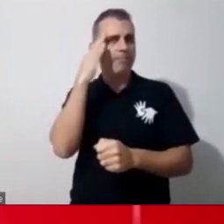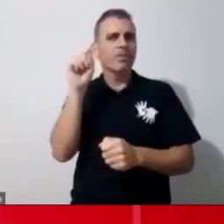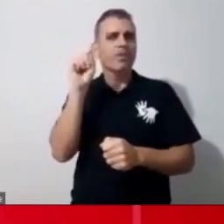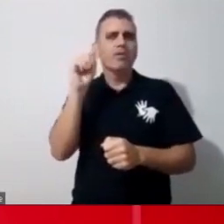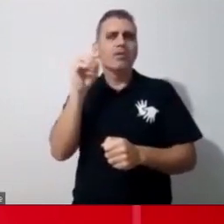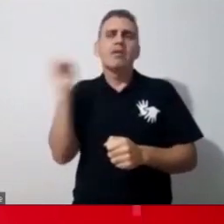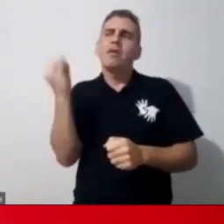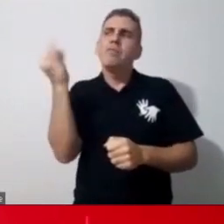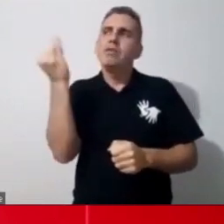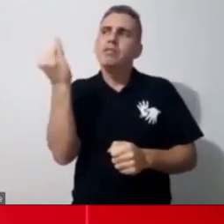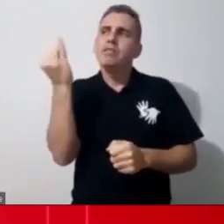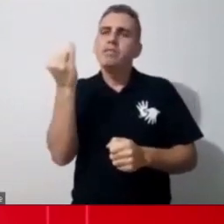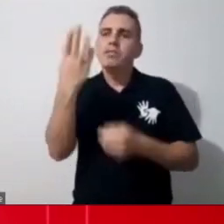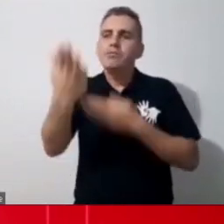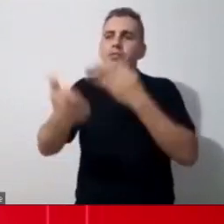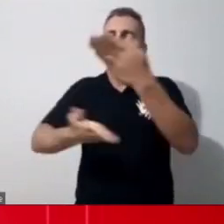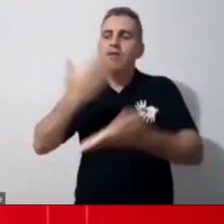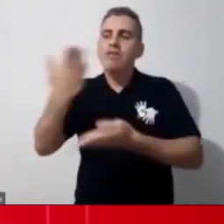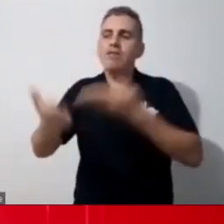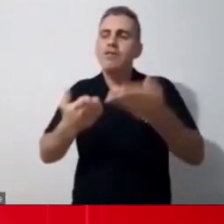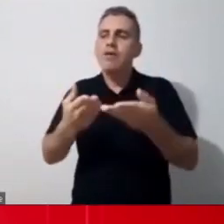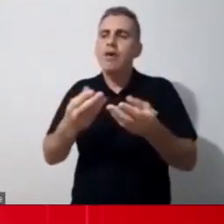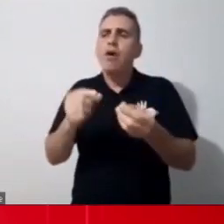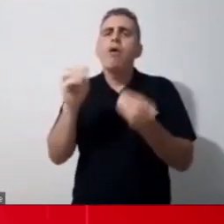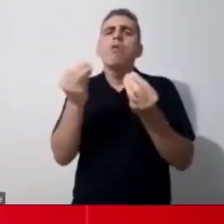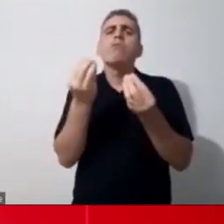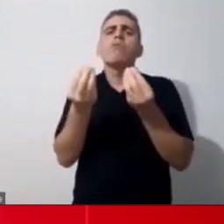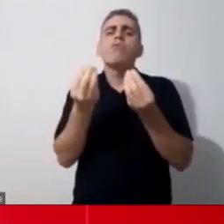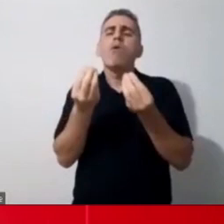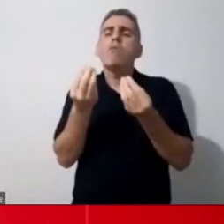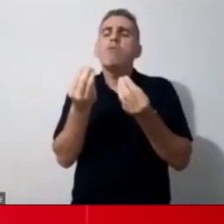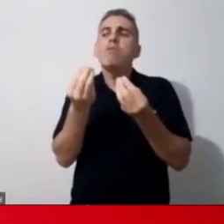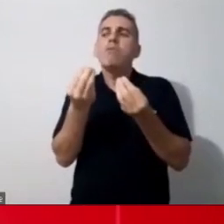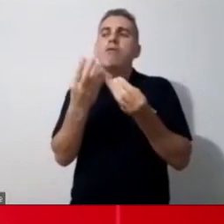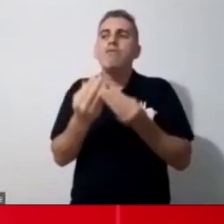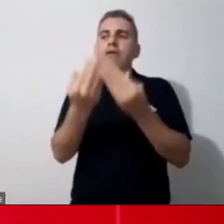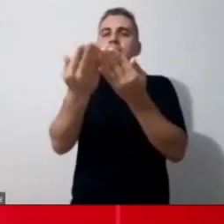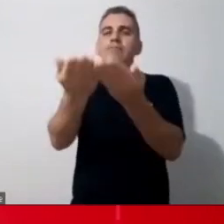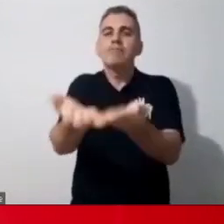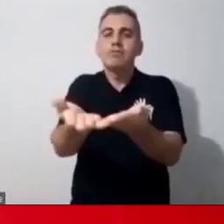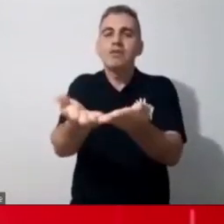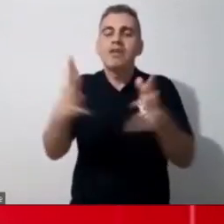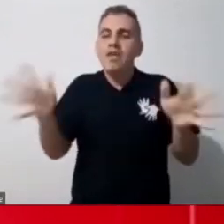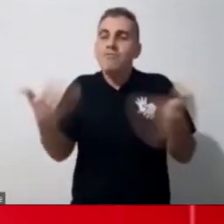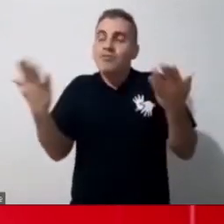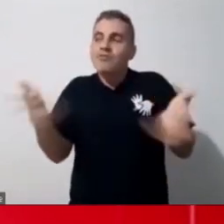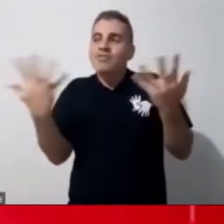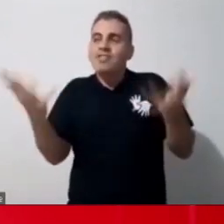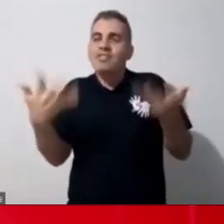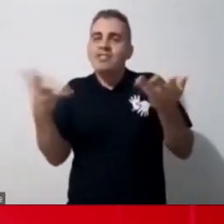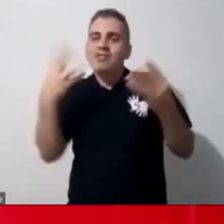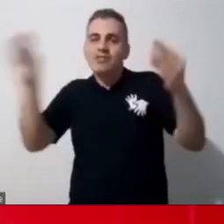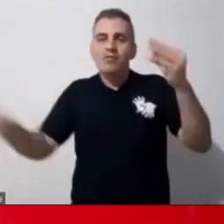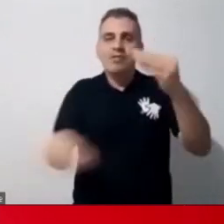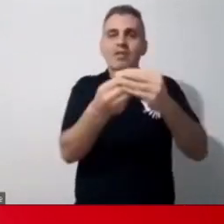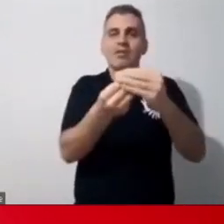passe, qual a maneira que eu vou passar, qual a motivação que eu vou, que eu vou, vou estar incluindo ali na vida daquela, daquela